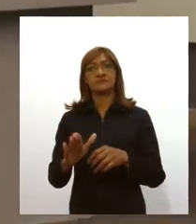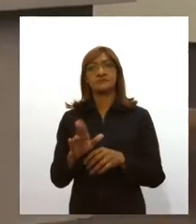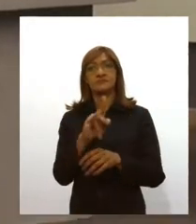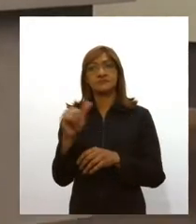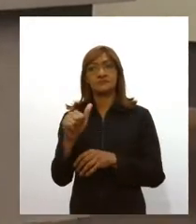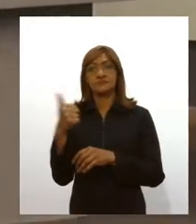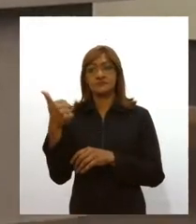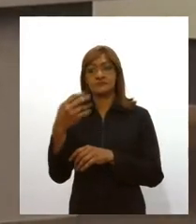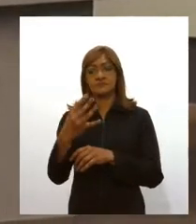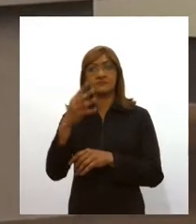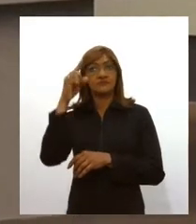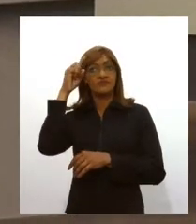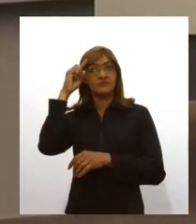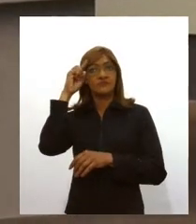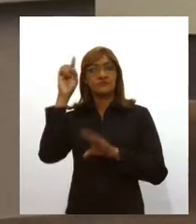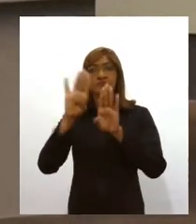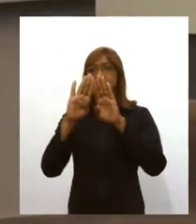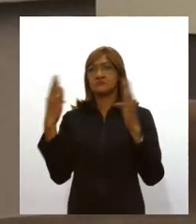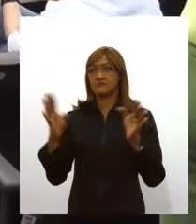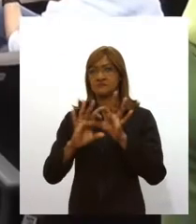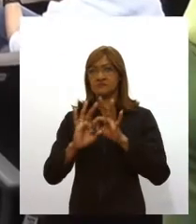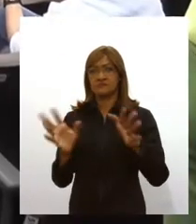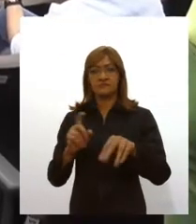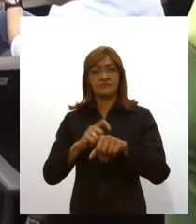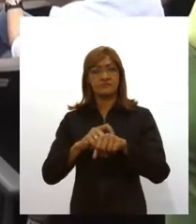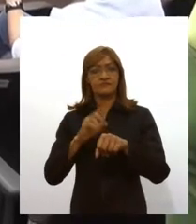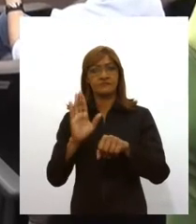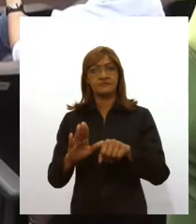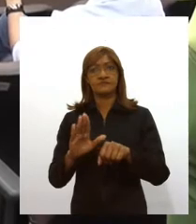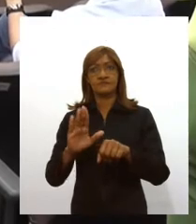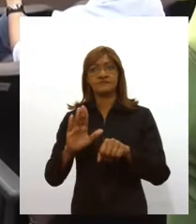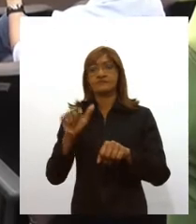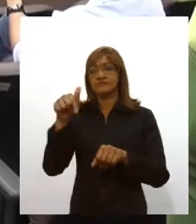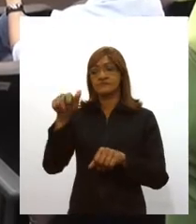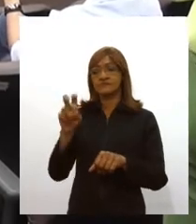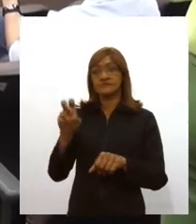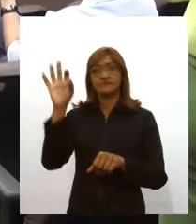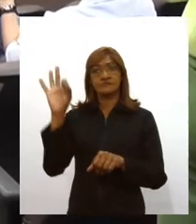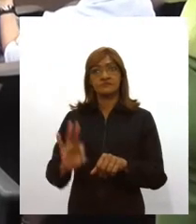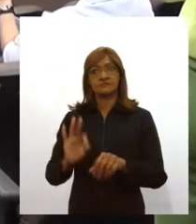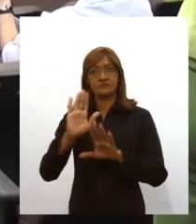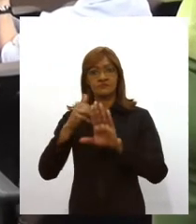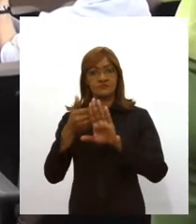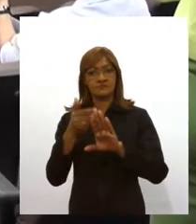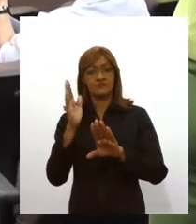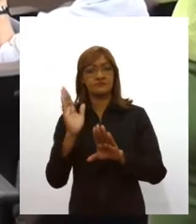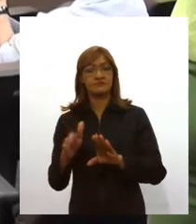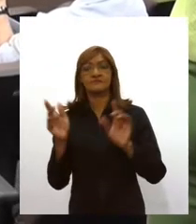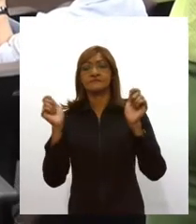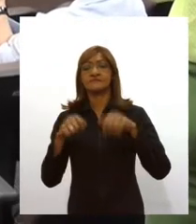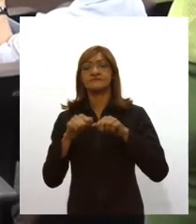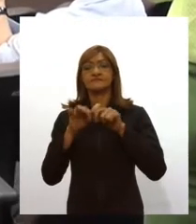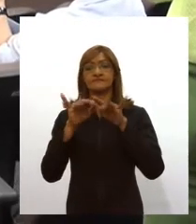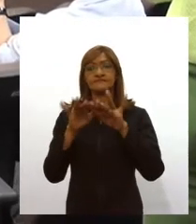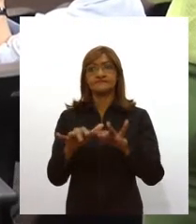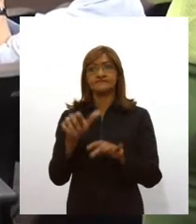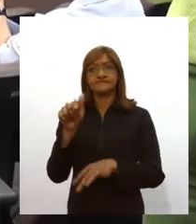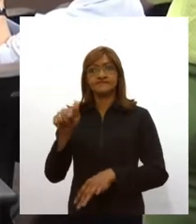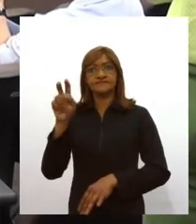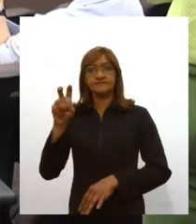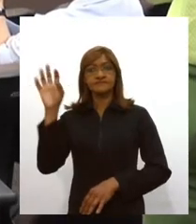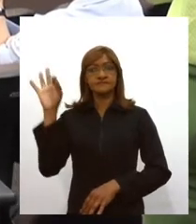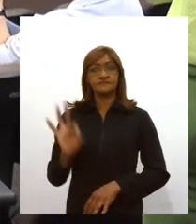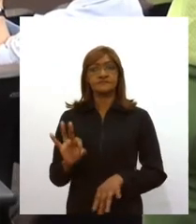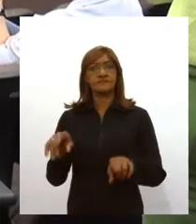todos os dias, a qualquer hora, e com até 75% da capacidade. A ocupação aumentada para 75%